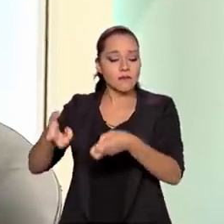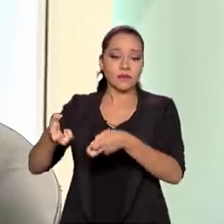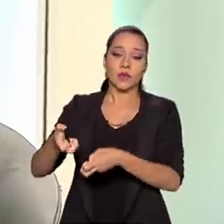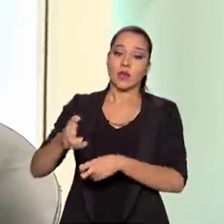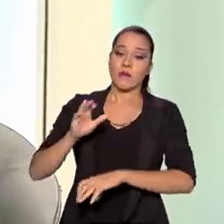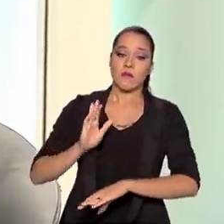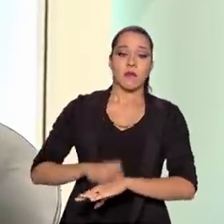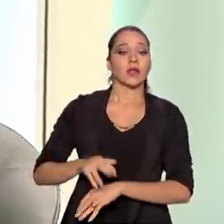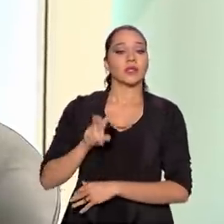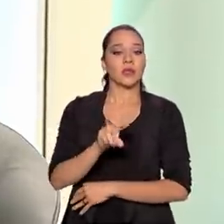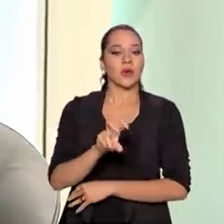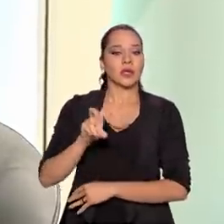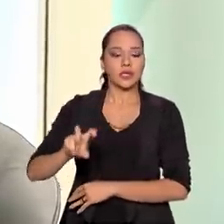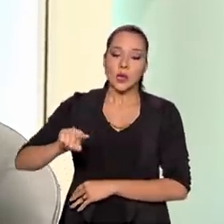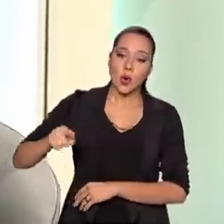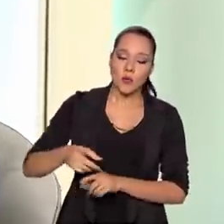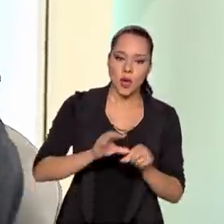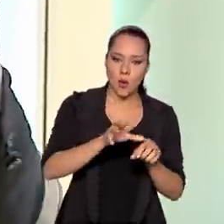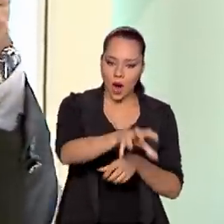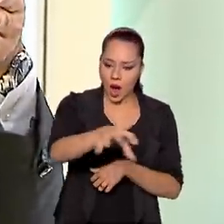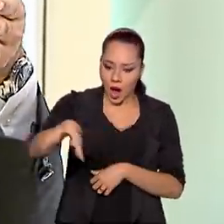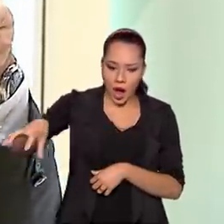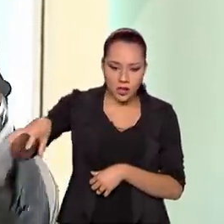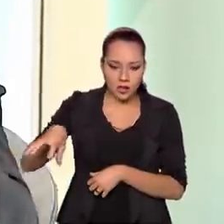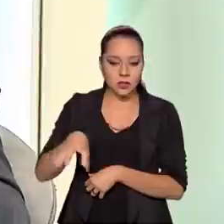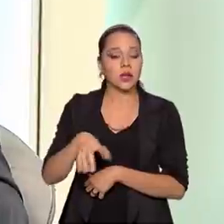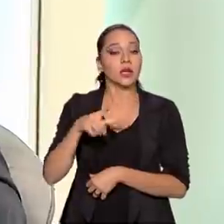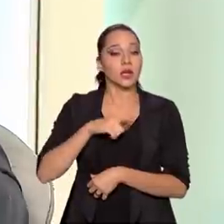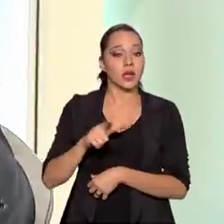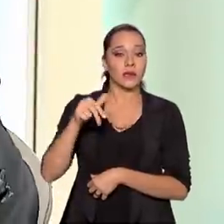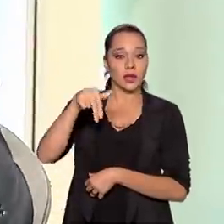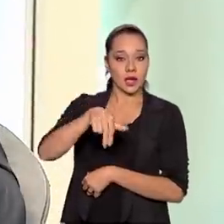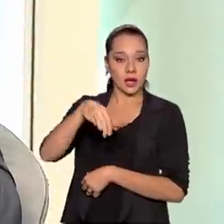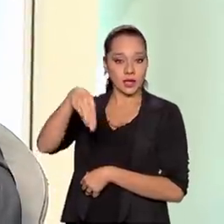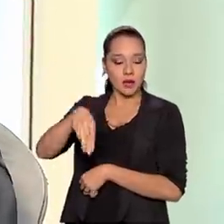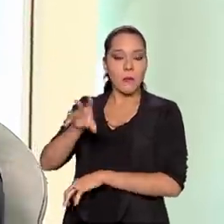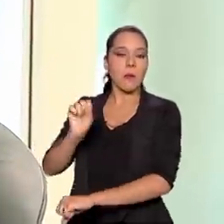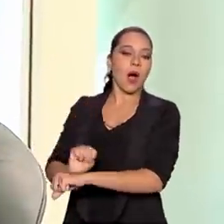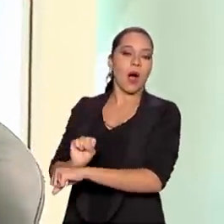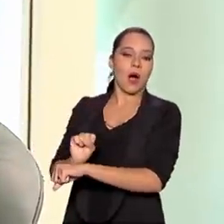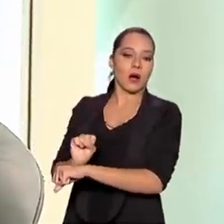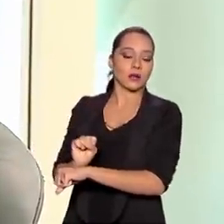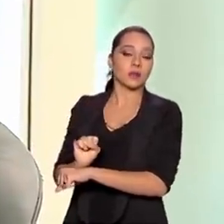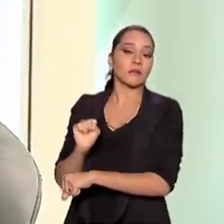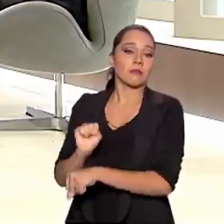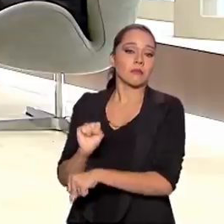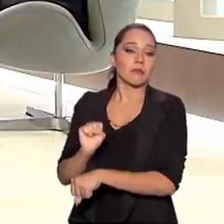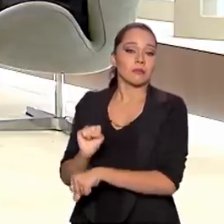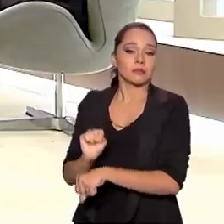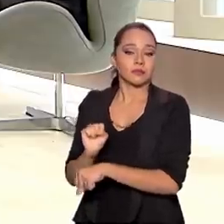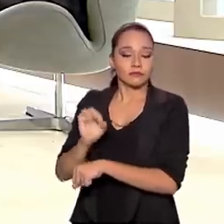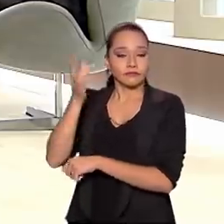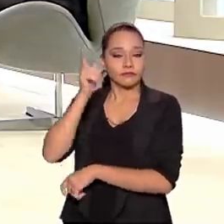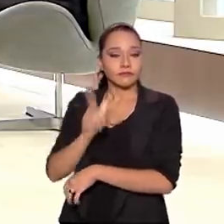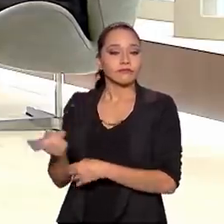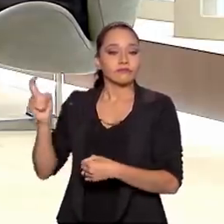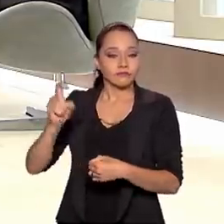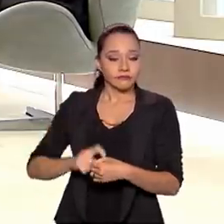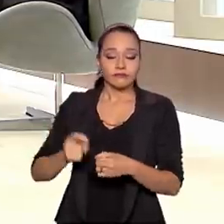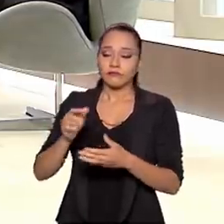mais de 55 mil áreas que estavam na ANM paradas, aguardando para serem novamente